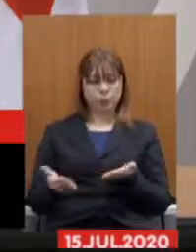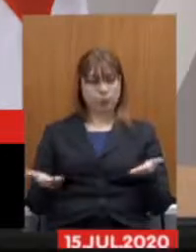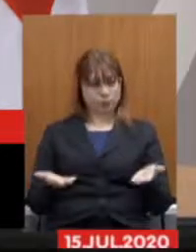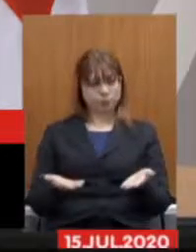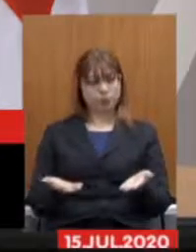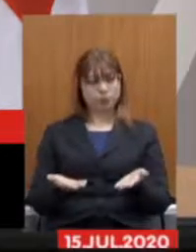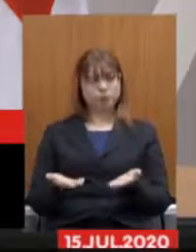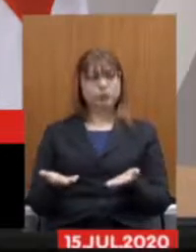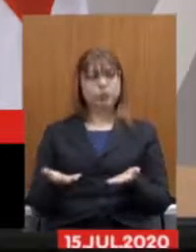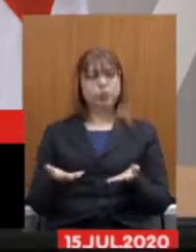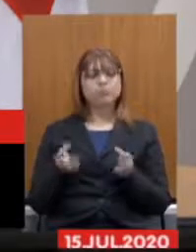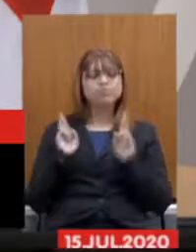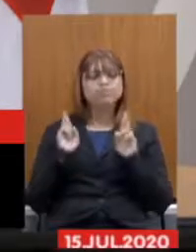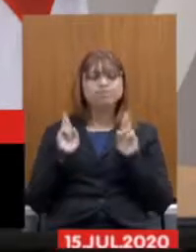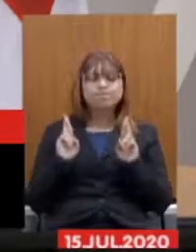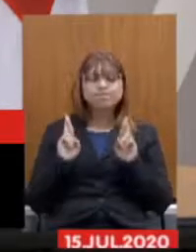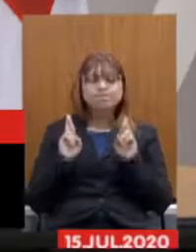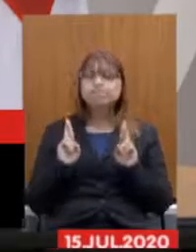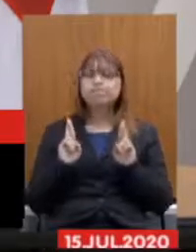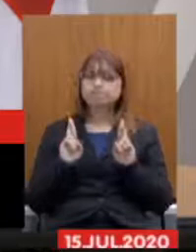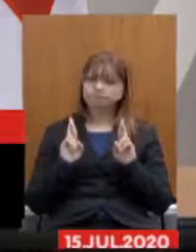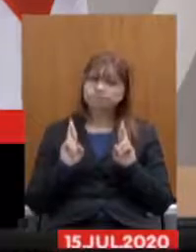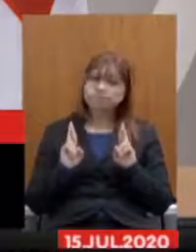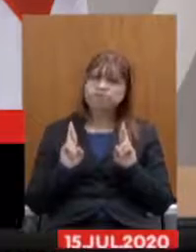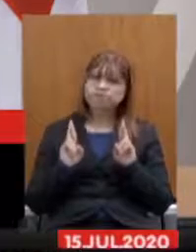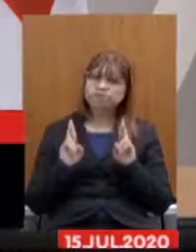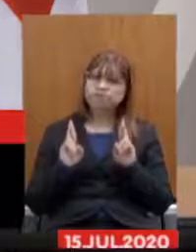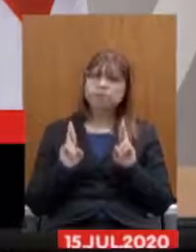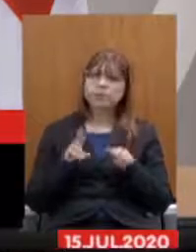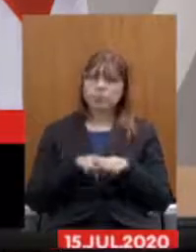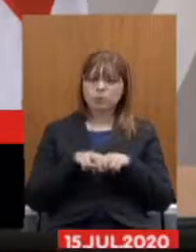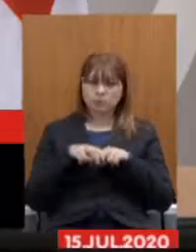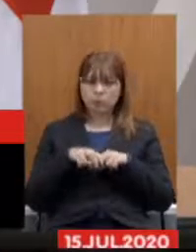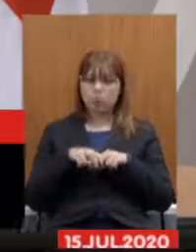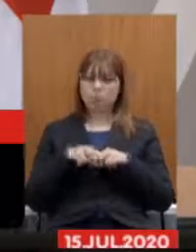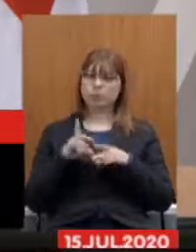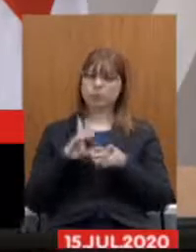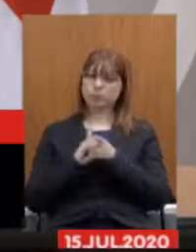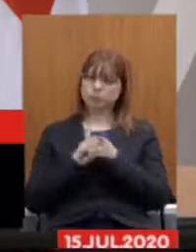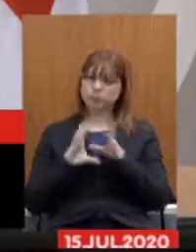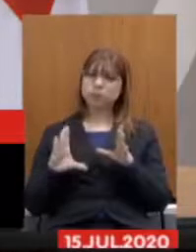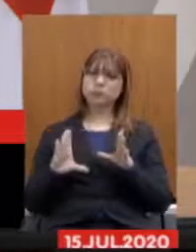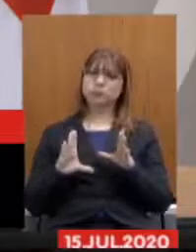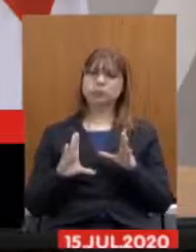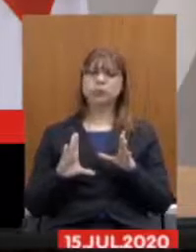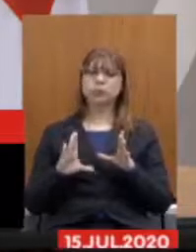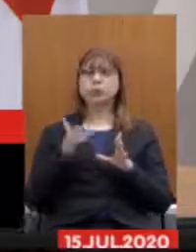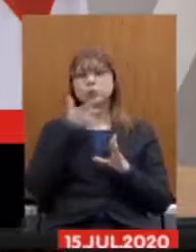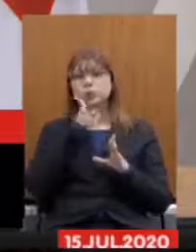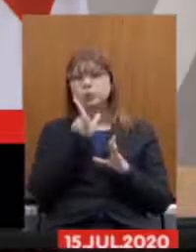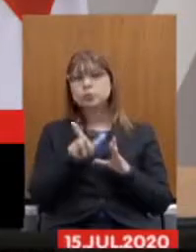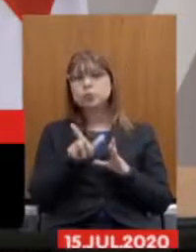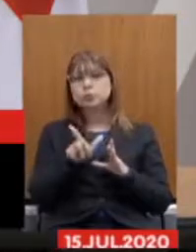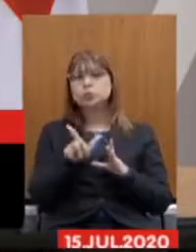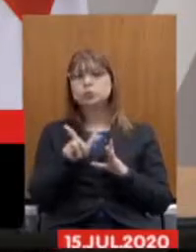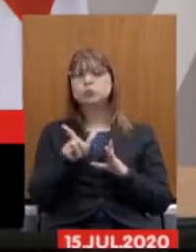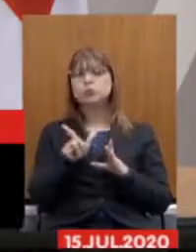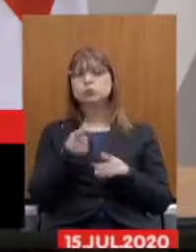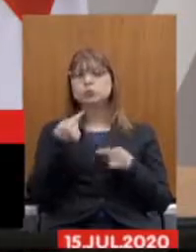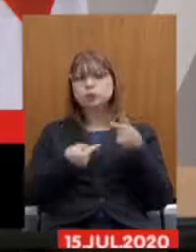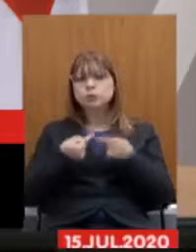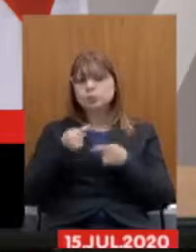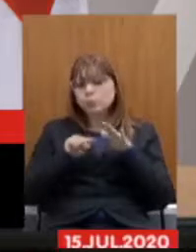esperamos que de fato no exercício da democracia possamos fazer uma discussão com profundidade